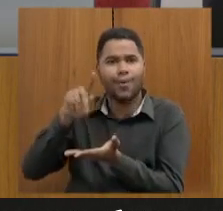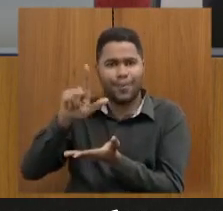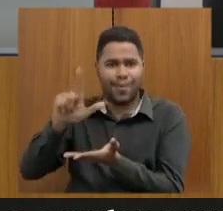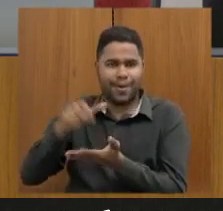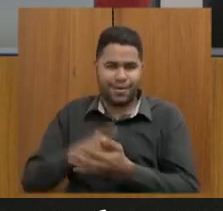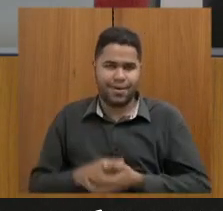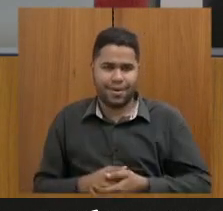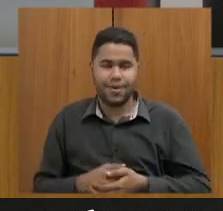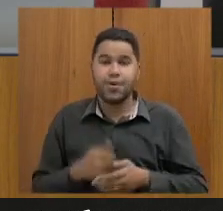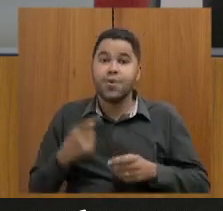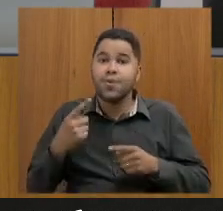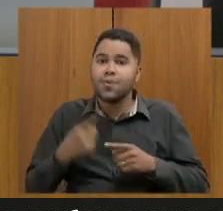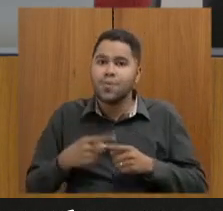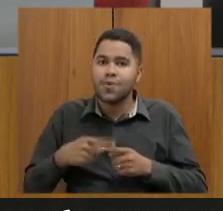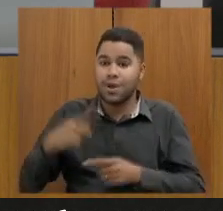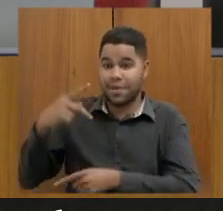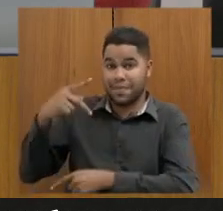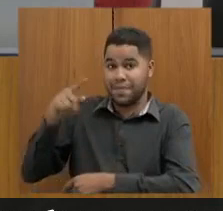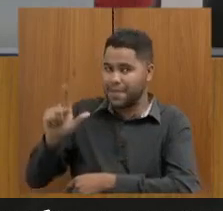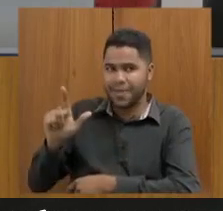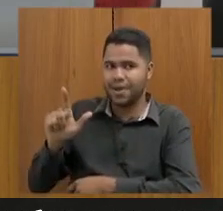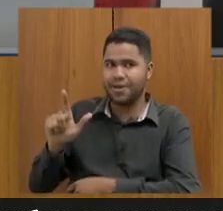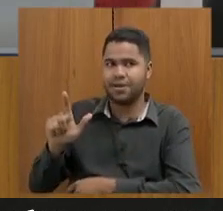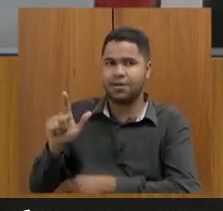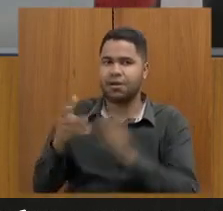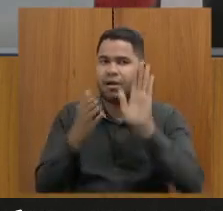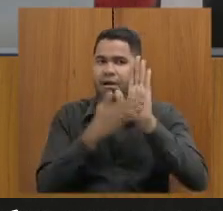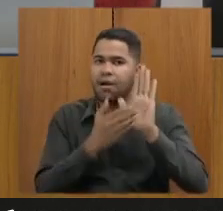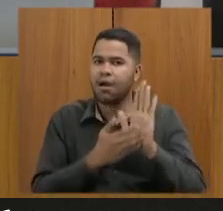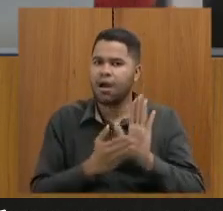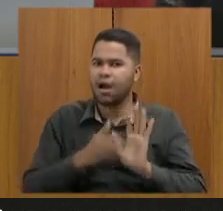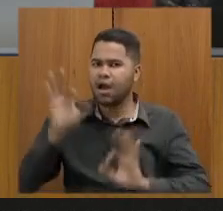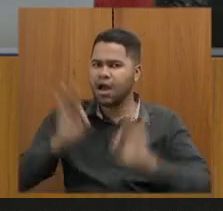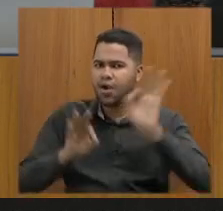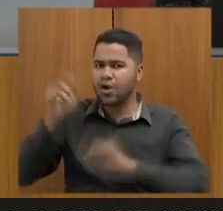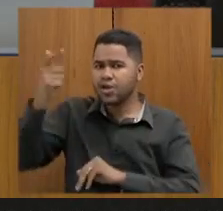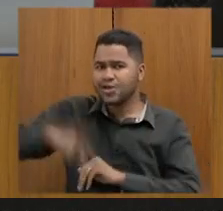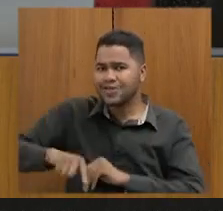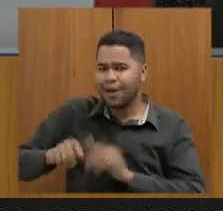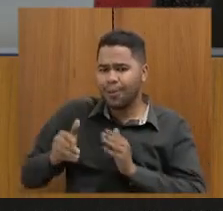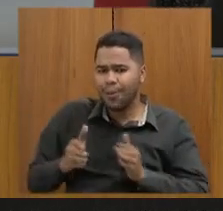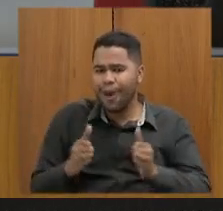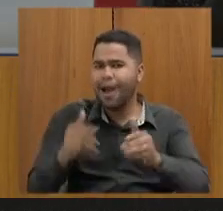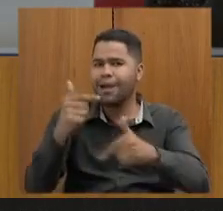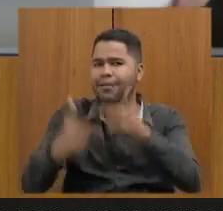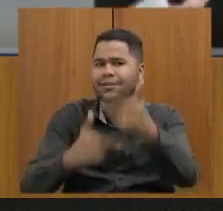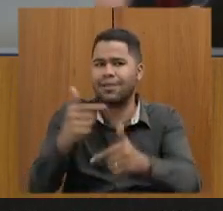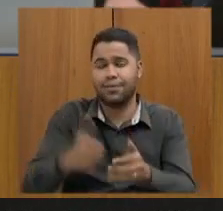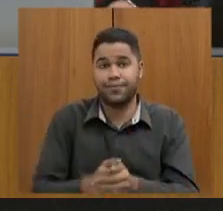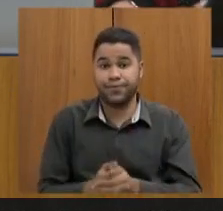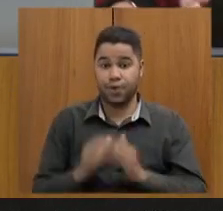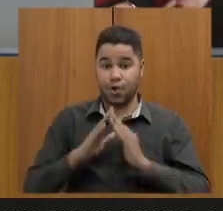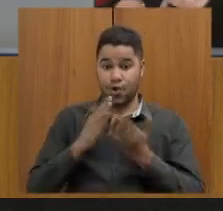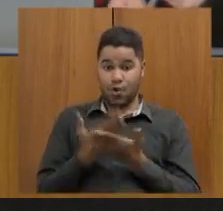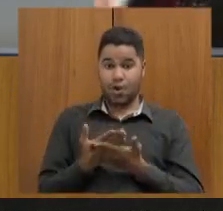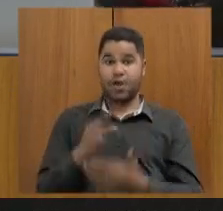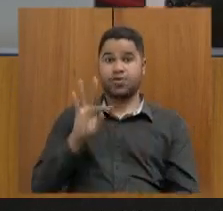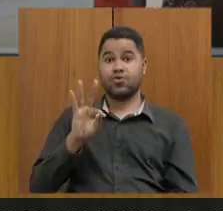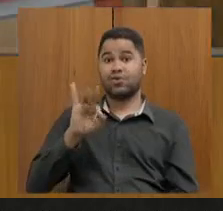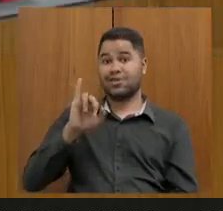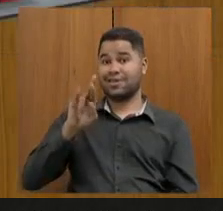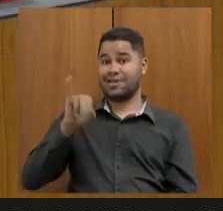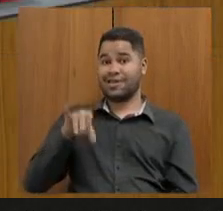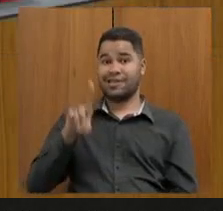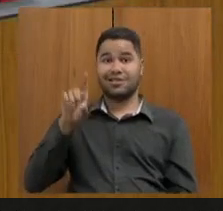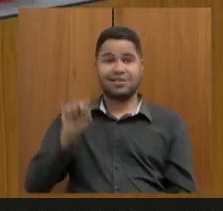porque o PL não trata de reorganização de carreira. O Colégio Tiradentes já